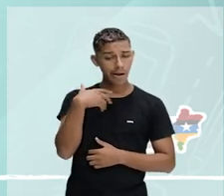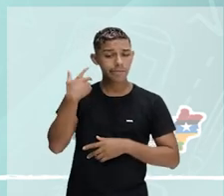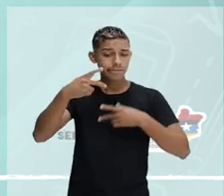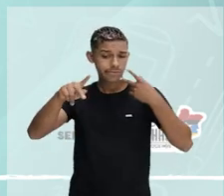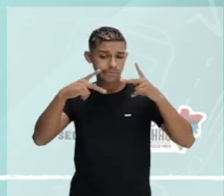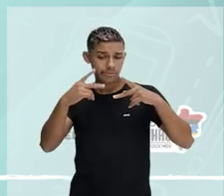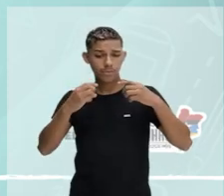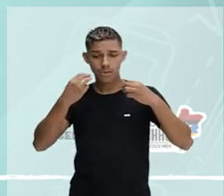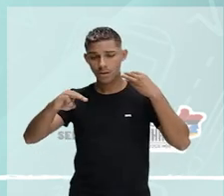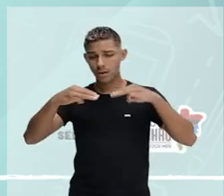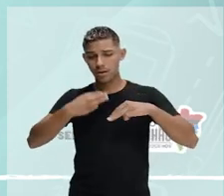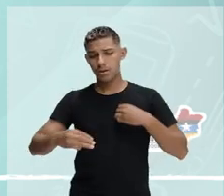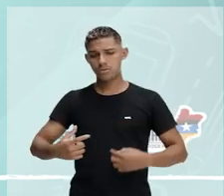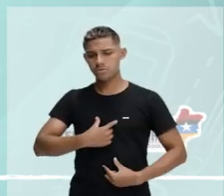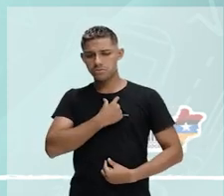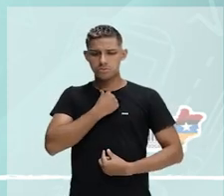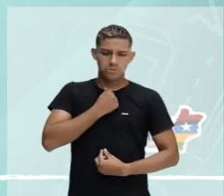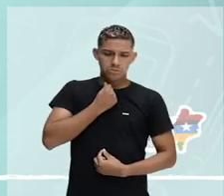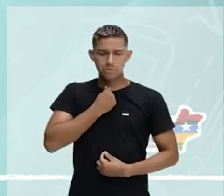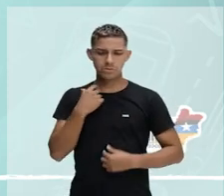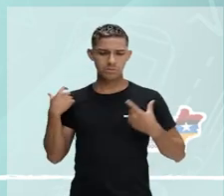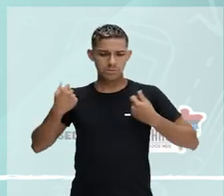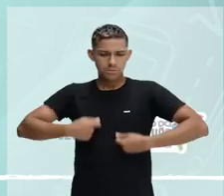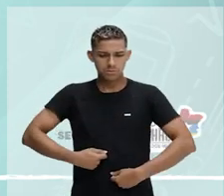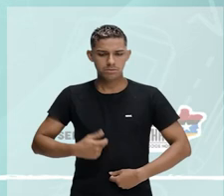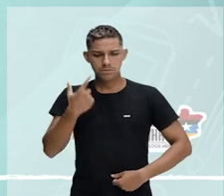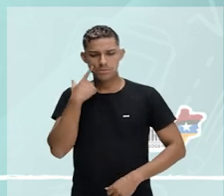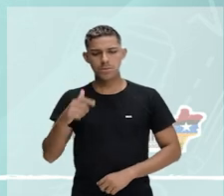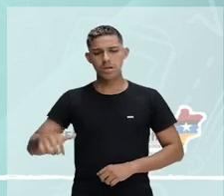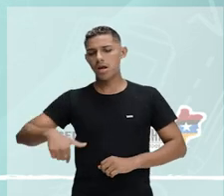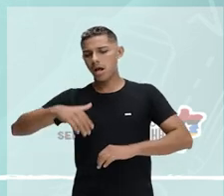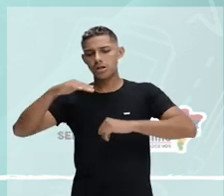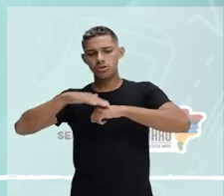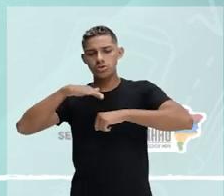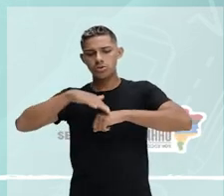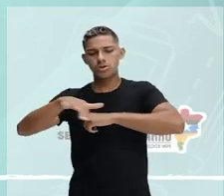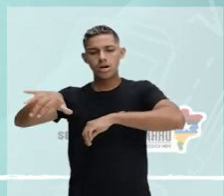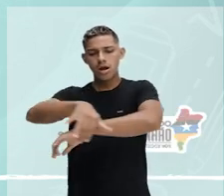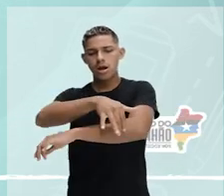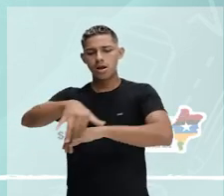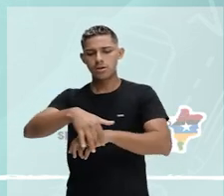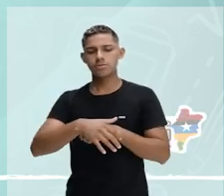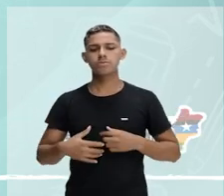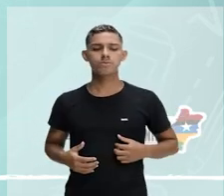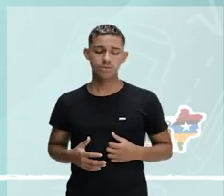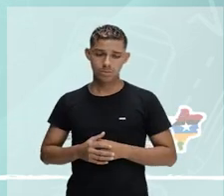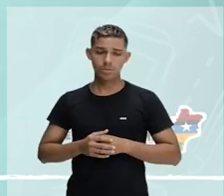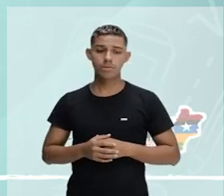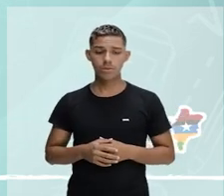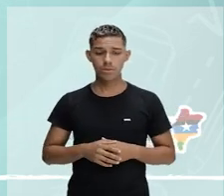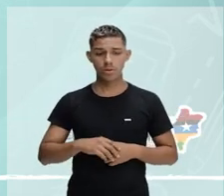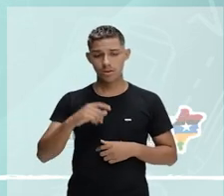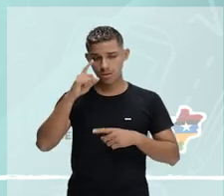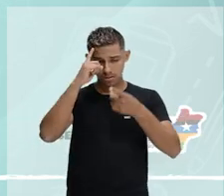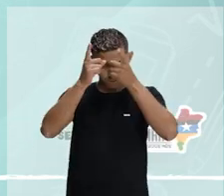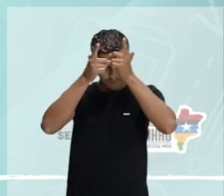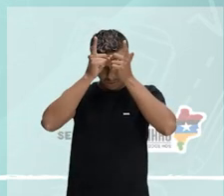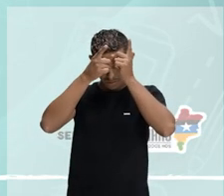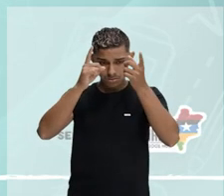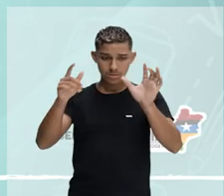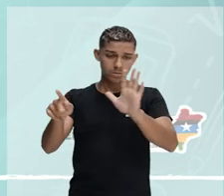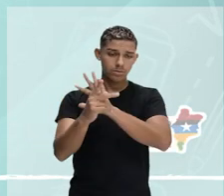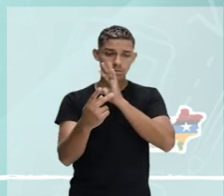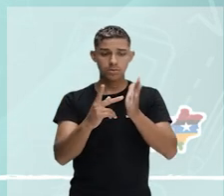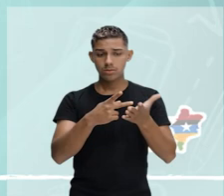de colete e de gravata. Passava a noite na rua, mas o besouro e a barata. O autor desse poema